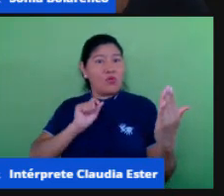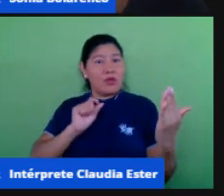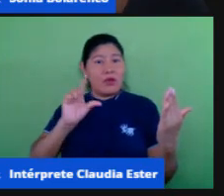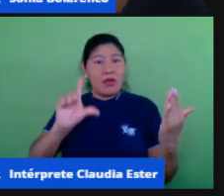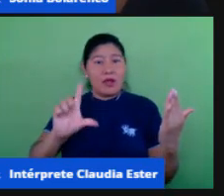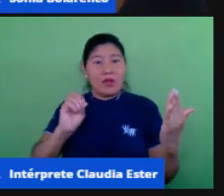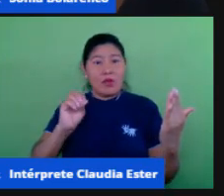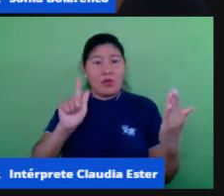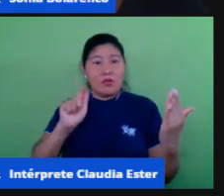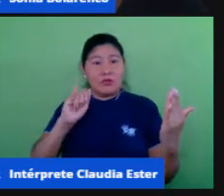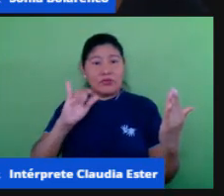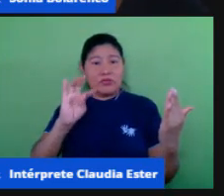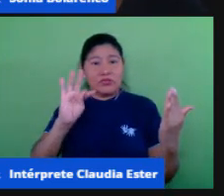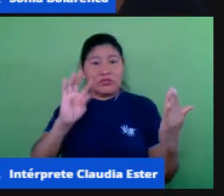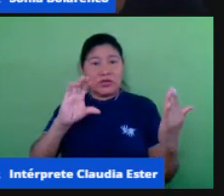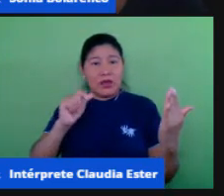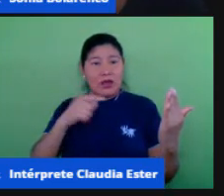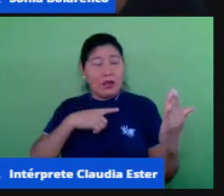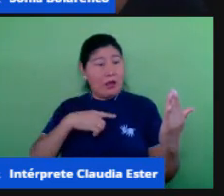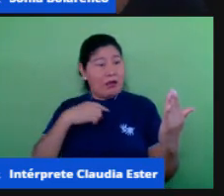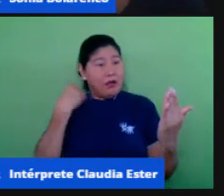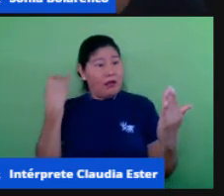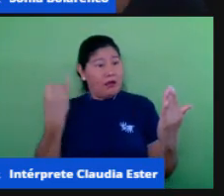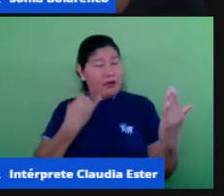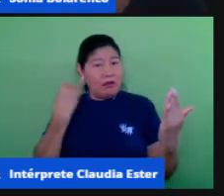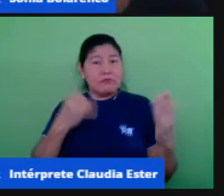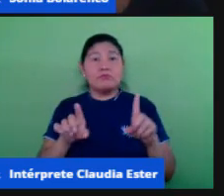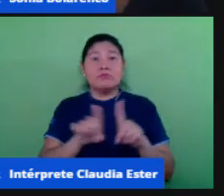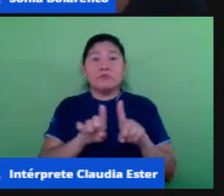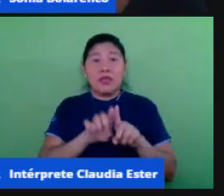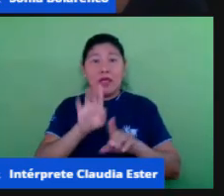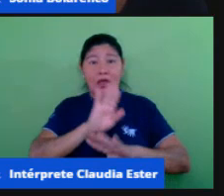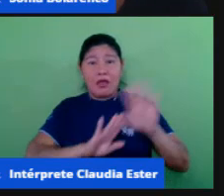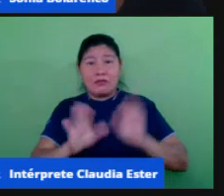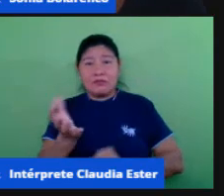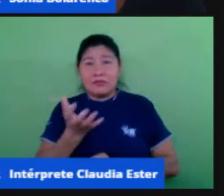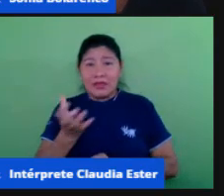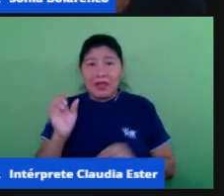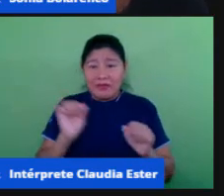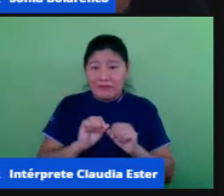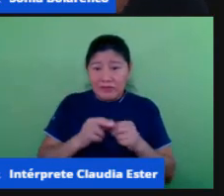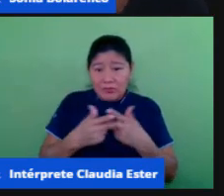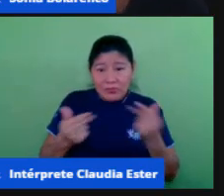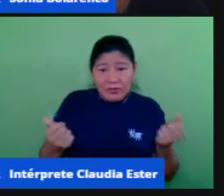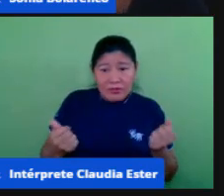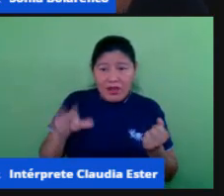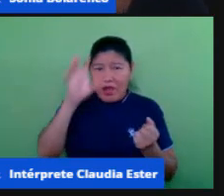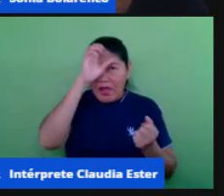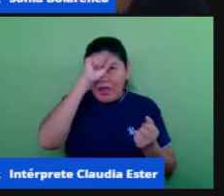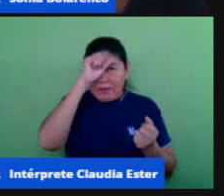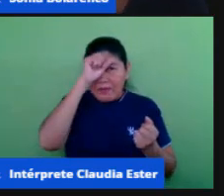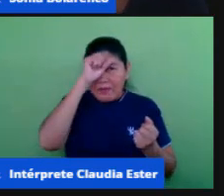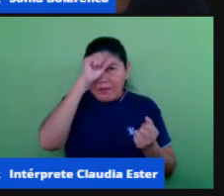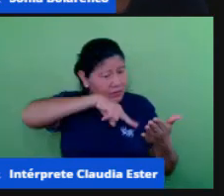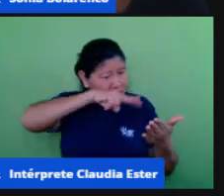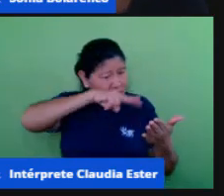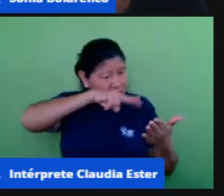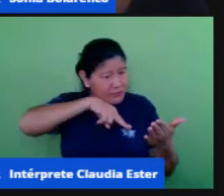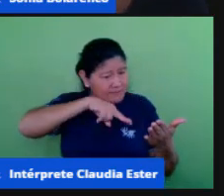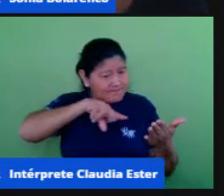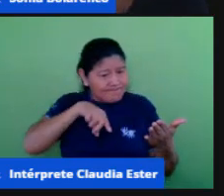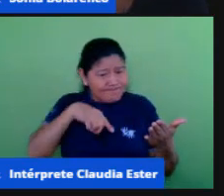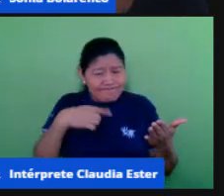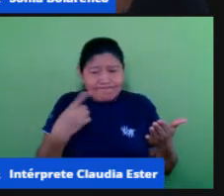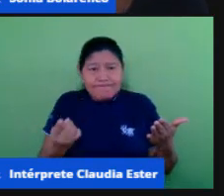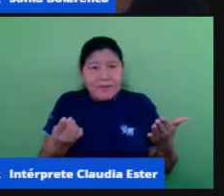importante porque às vezes eu gostaria de fazer alguma coisa até aprendi lendo alguma coisa mas às vezes eu não